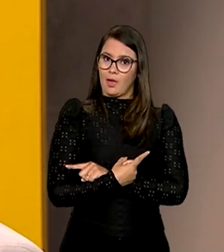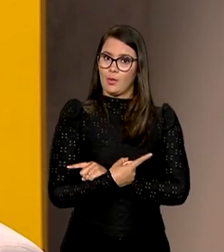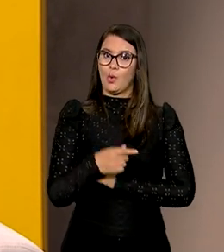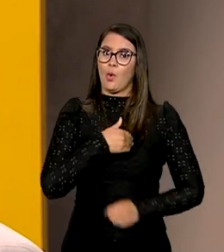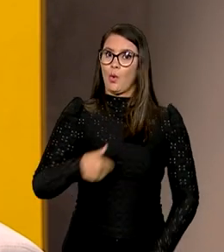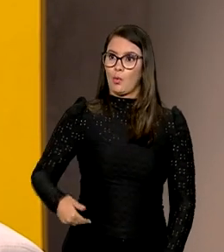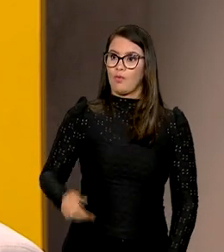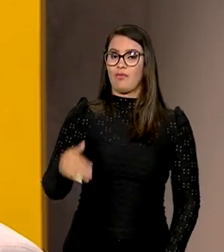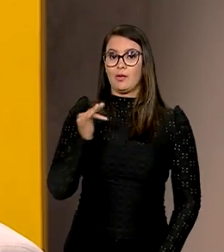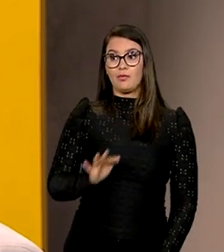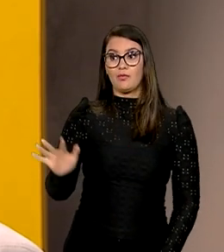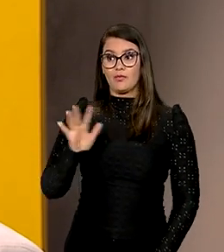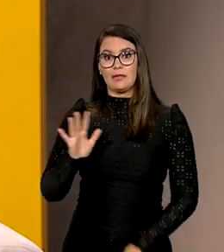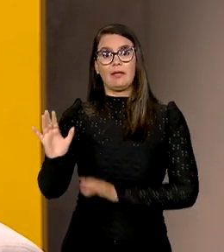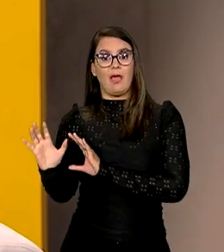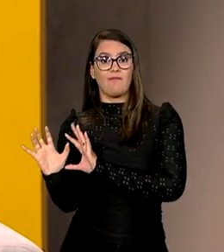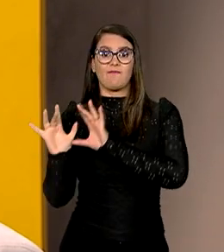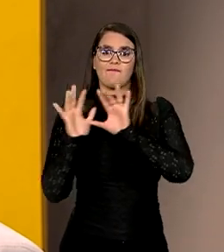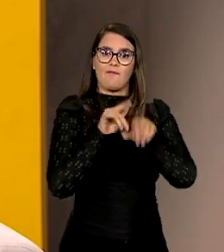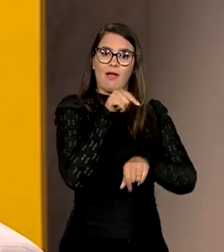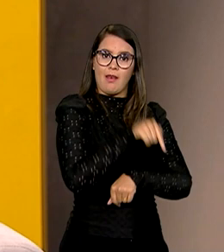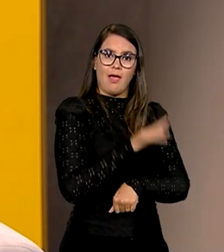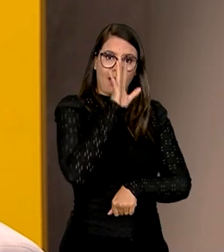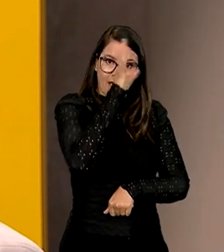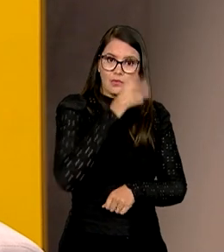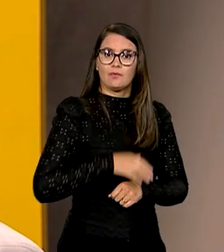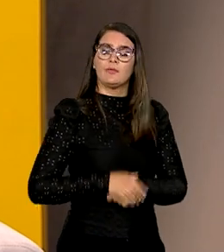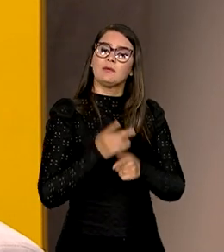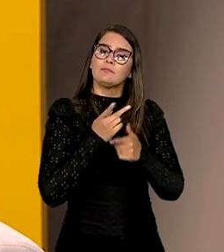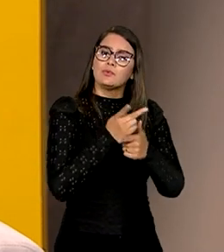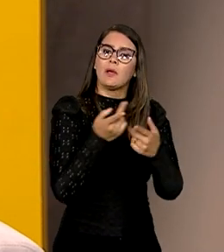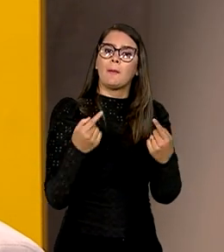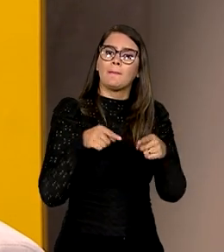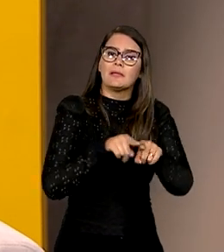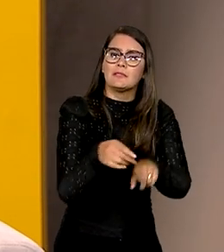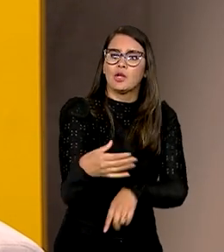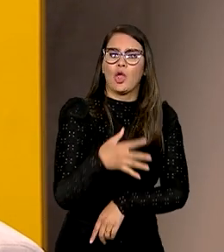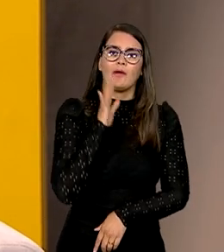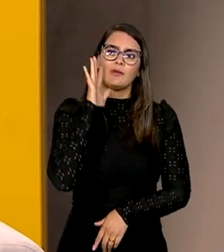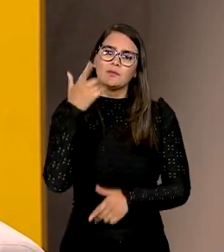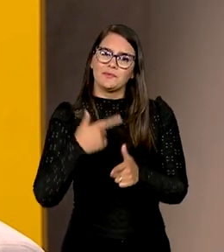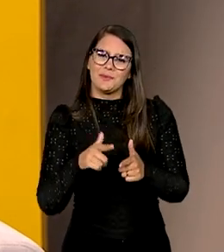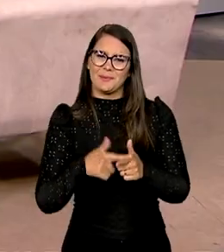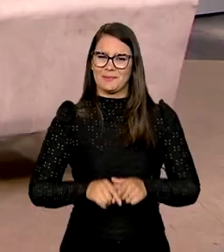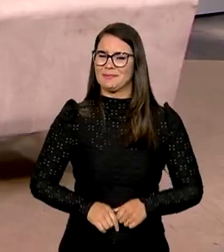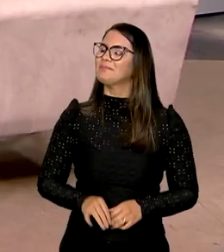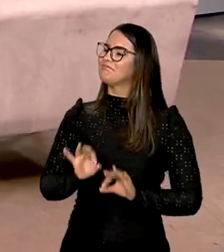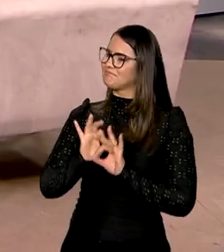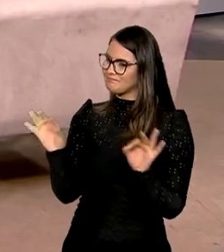federal, na unidade da federação, lá resolvendo os problemas, buscando novas parcerias também, solucionando os problemas. Muito bom.